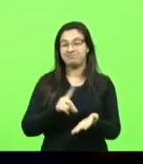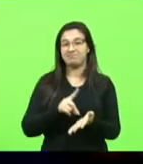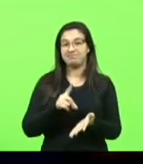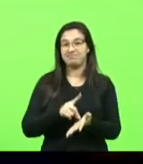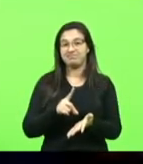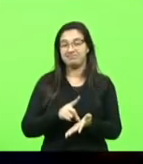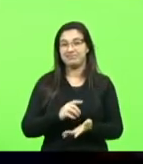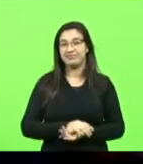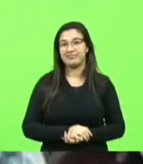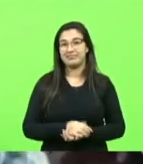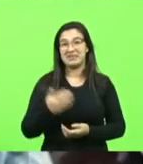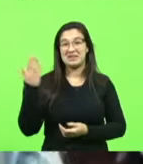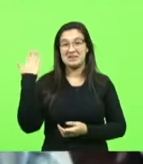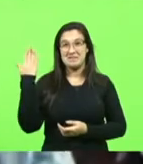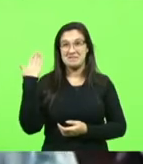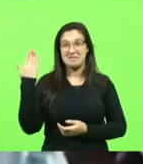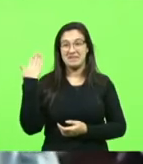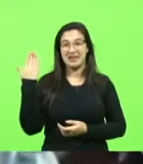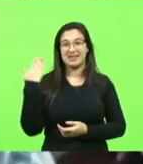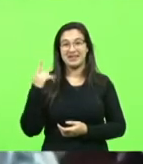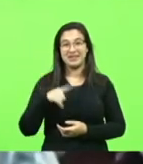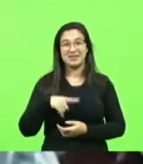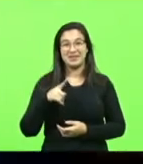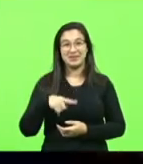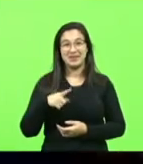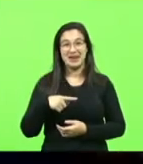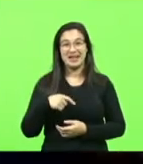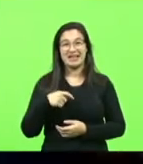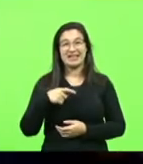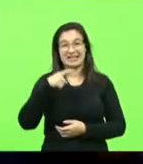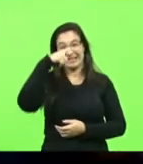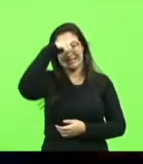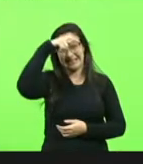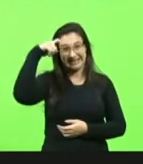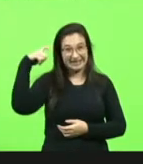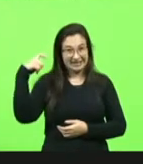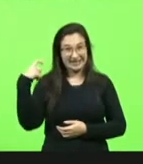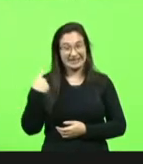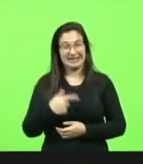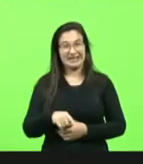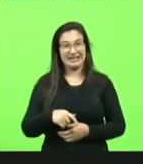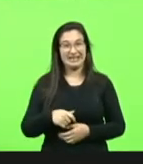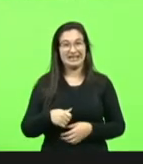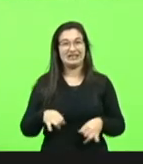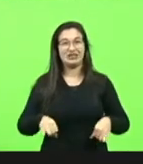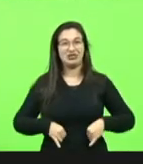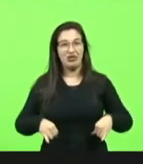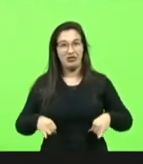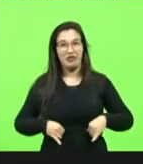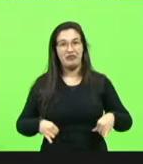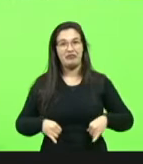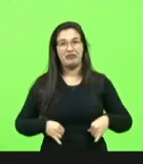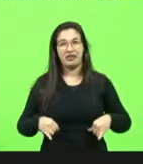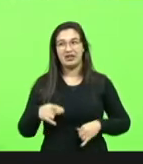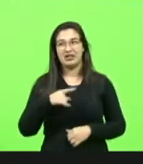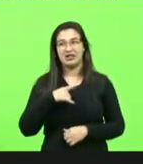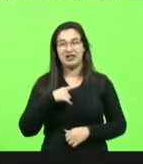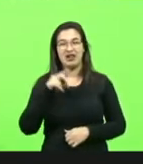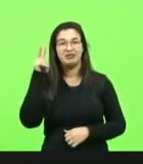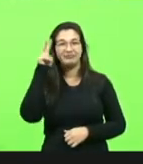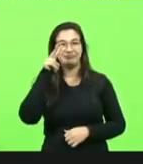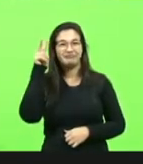Foi uma época... É, meu filho? Muito sofrida. Aqui tem história, como diz o... Sofrida. tem o velho Kisser. história.